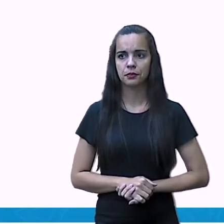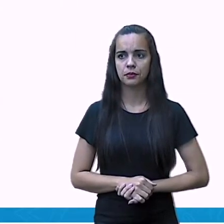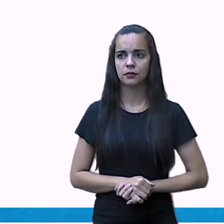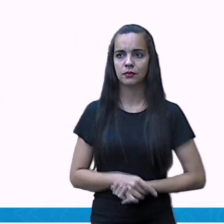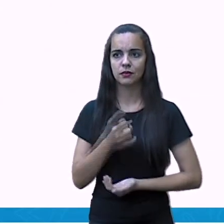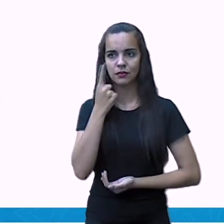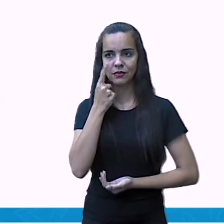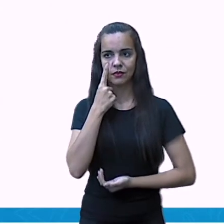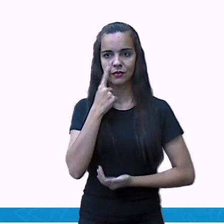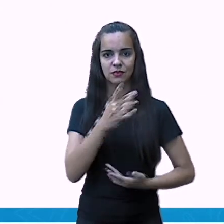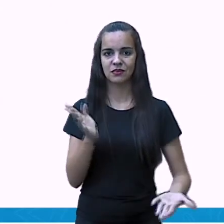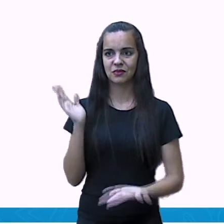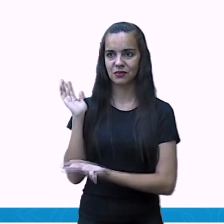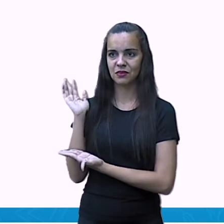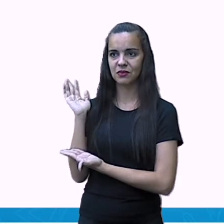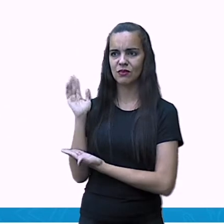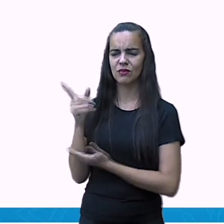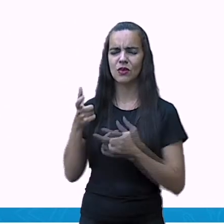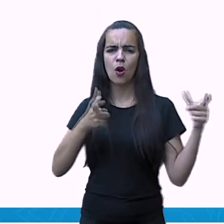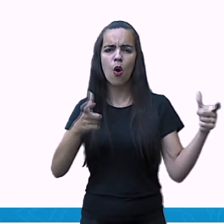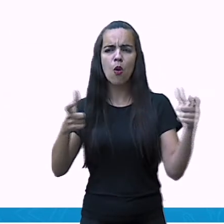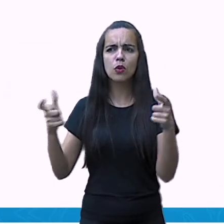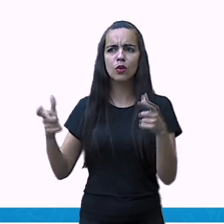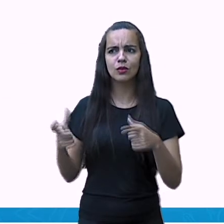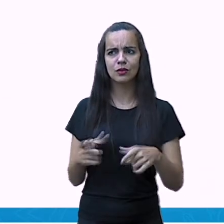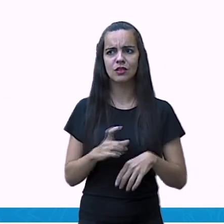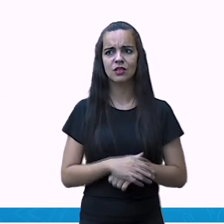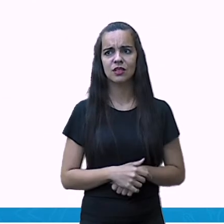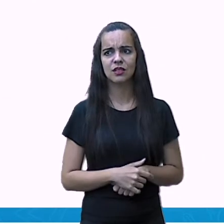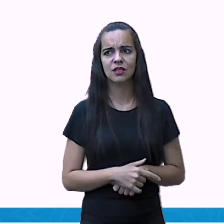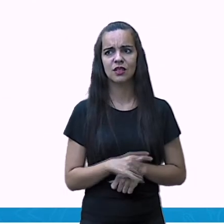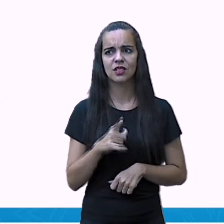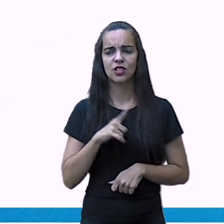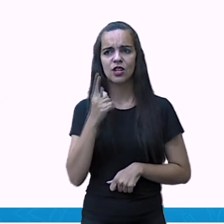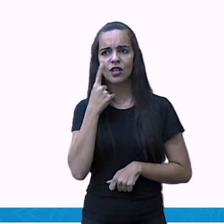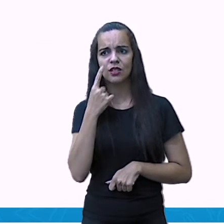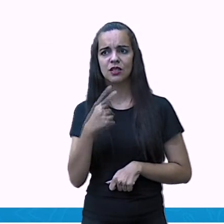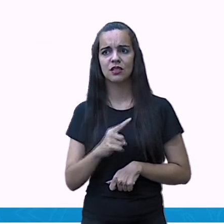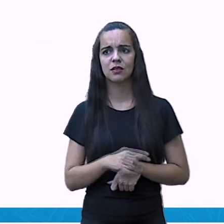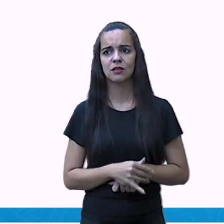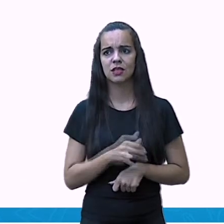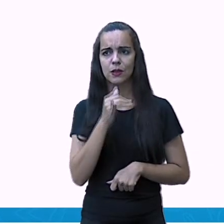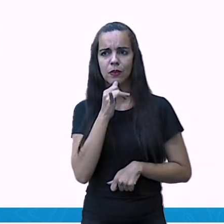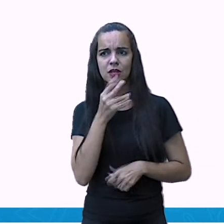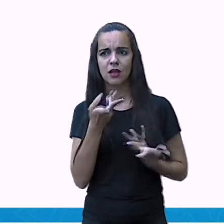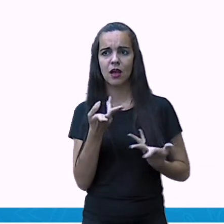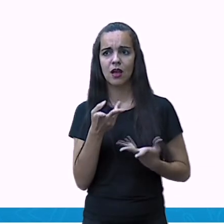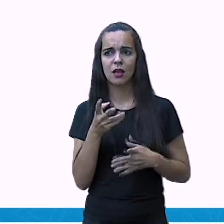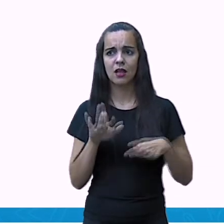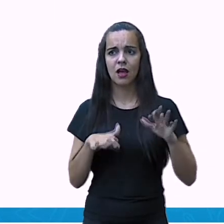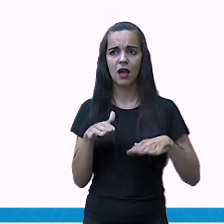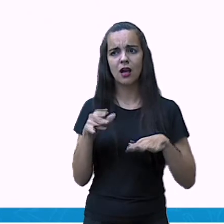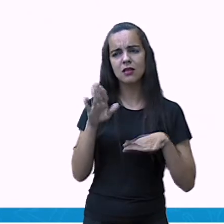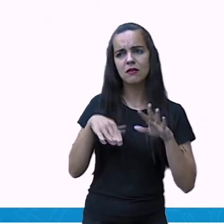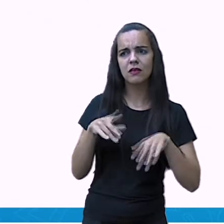E, às vezes, em alguns lugares, você não vê muito, mas, mesmo que você não tenha